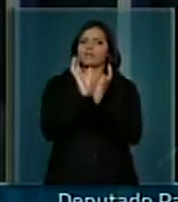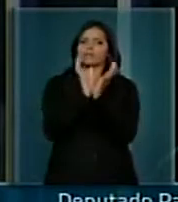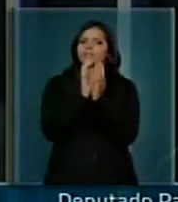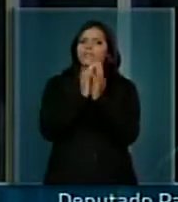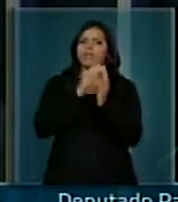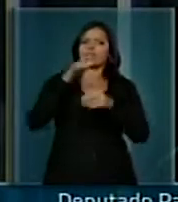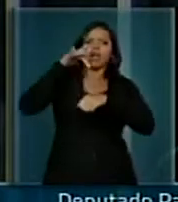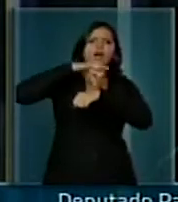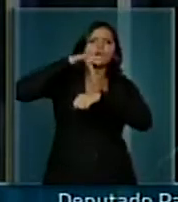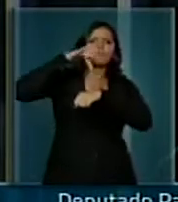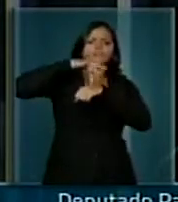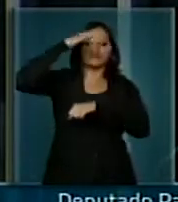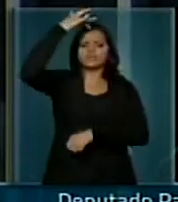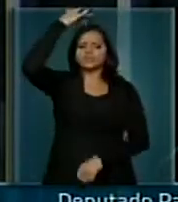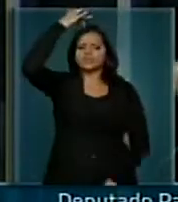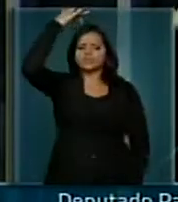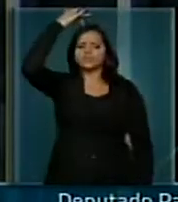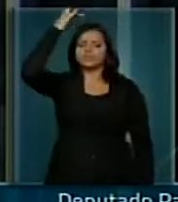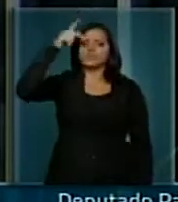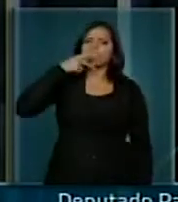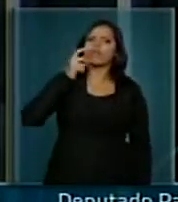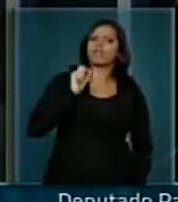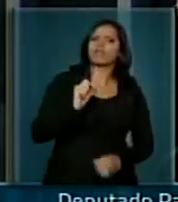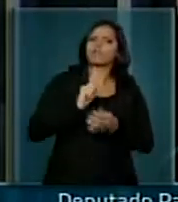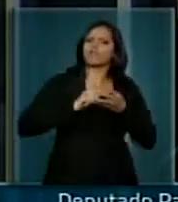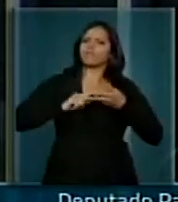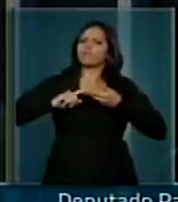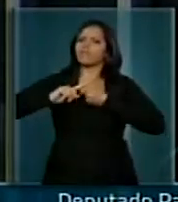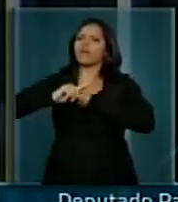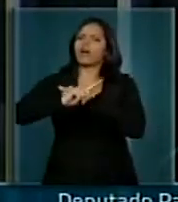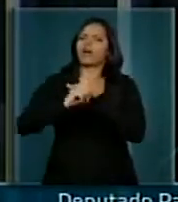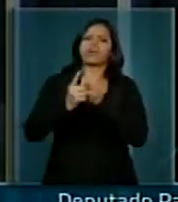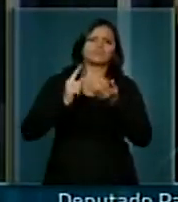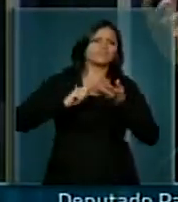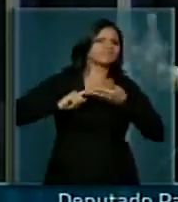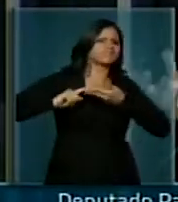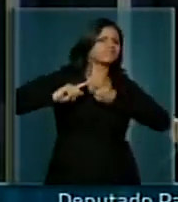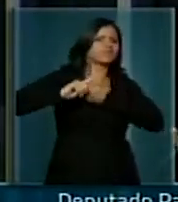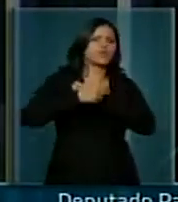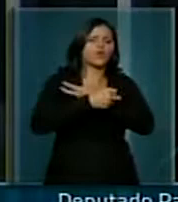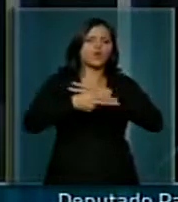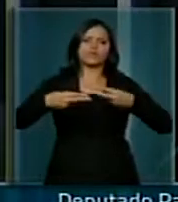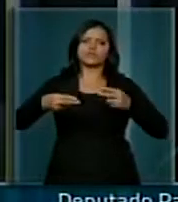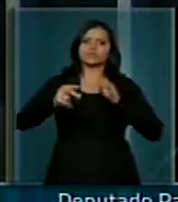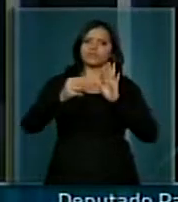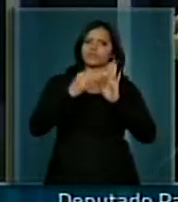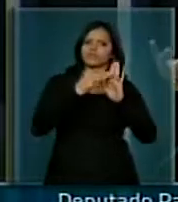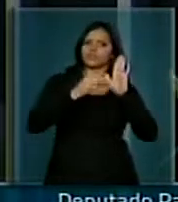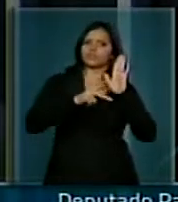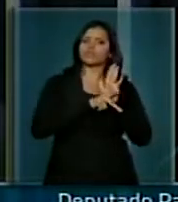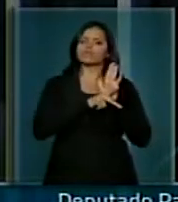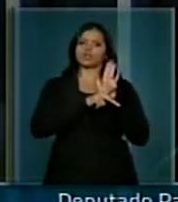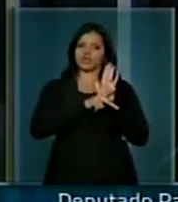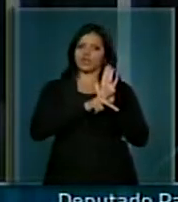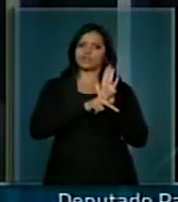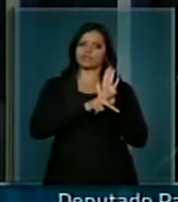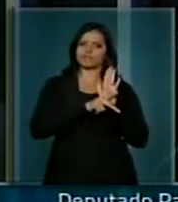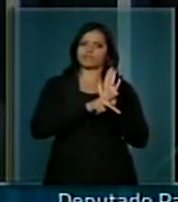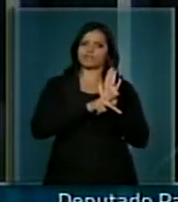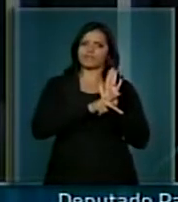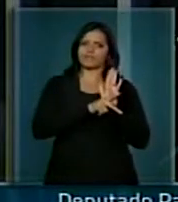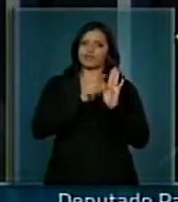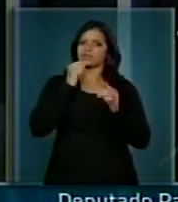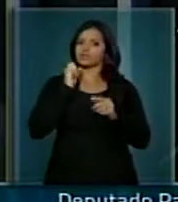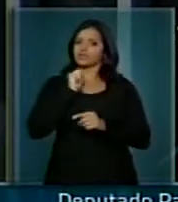absurdo que cerca, o arcabouço absurdo desta providência, desta medida provisória,